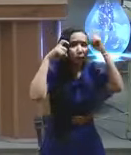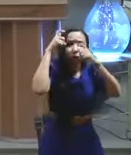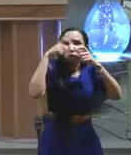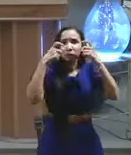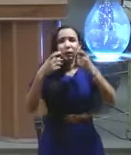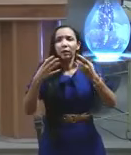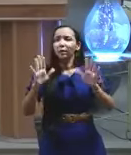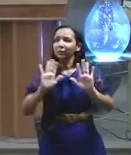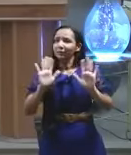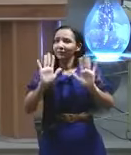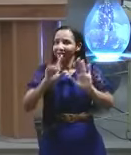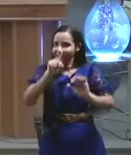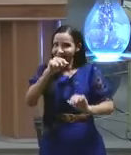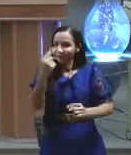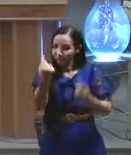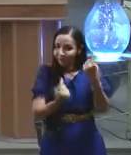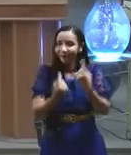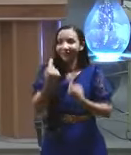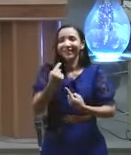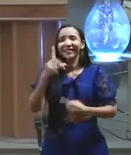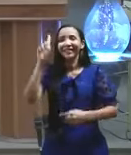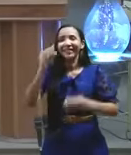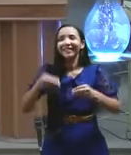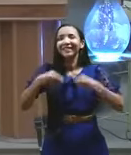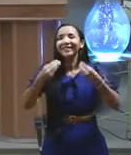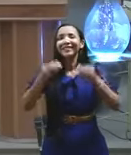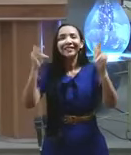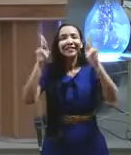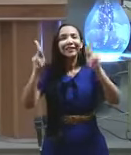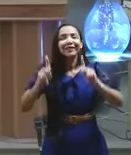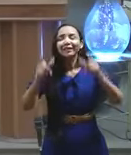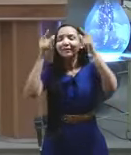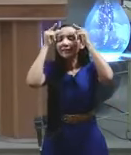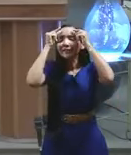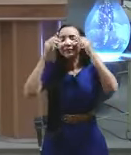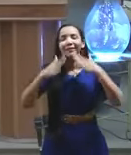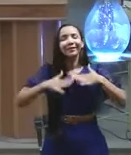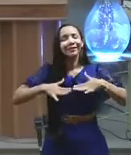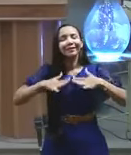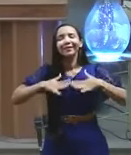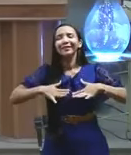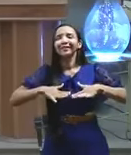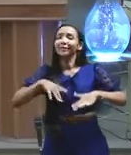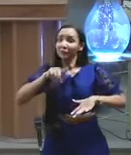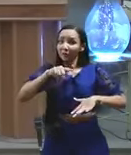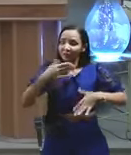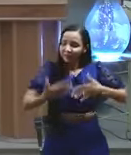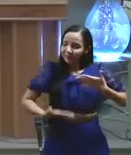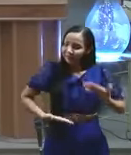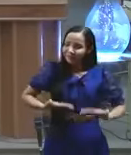vamos orar para Deus te dar é paz te dar é tranquilidade tu vai servir a Deus com alegria vamos ficar